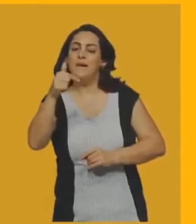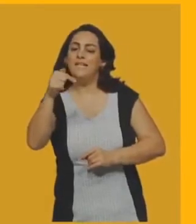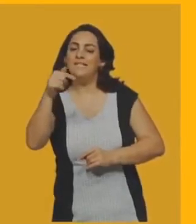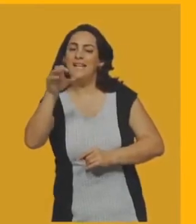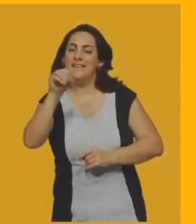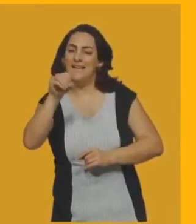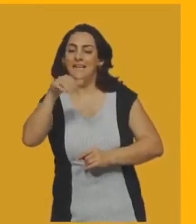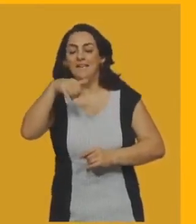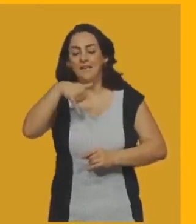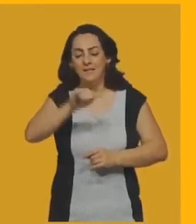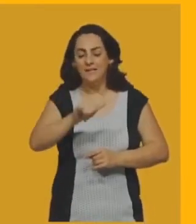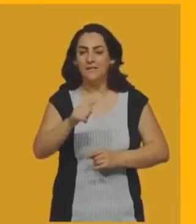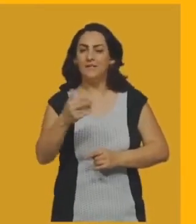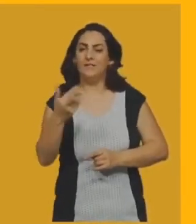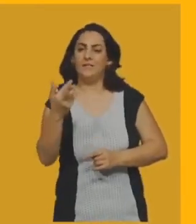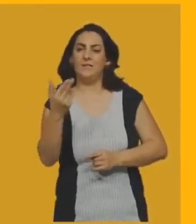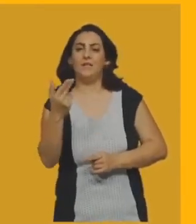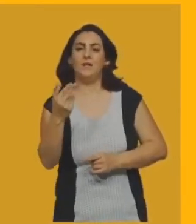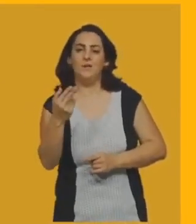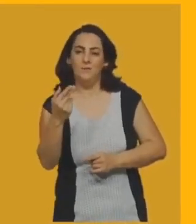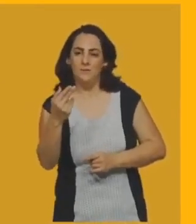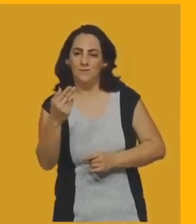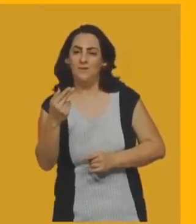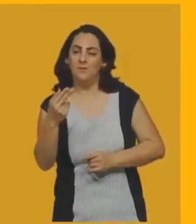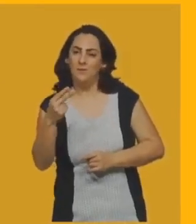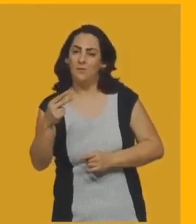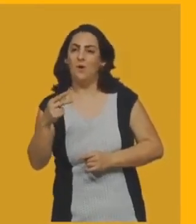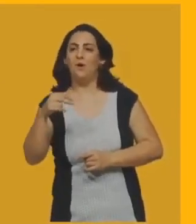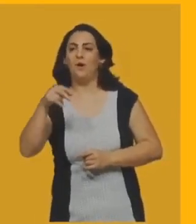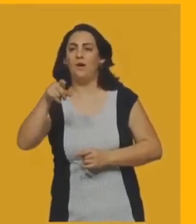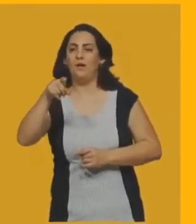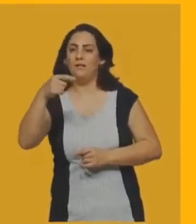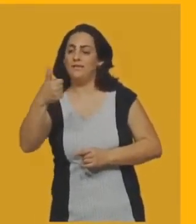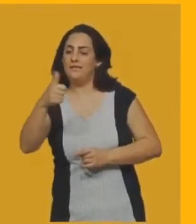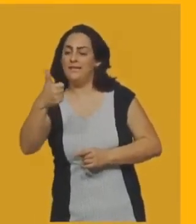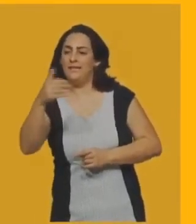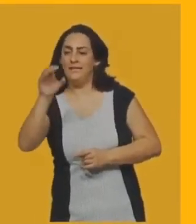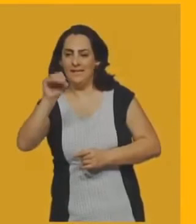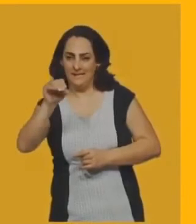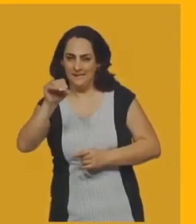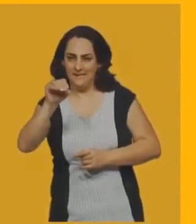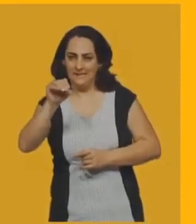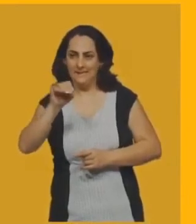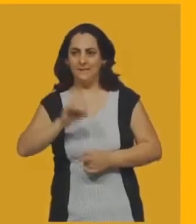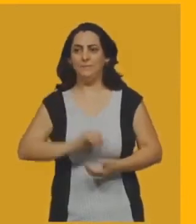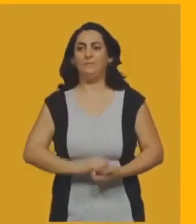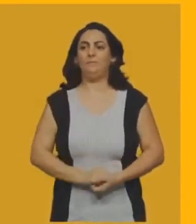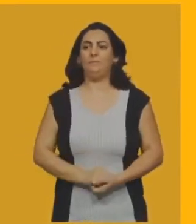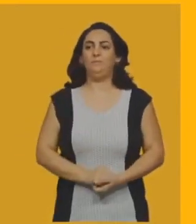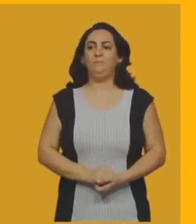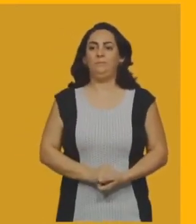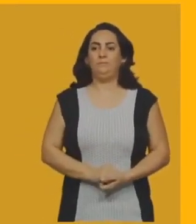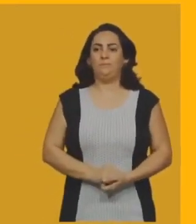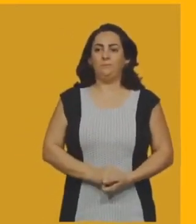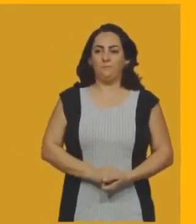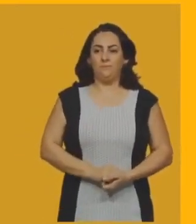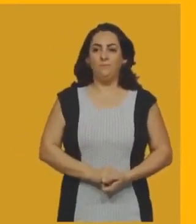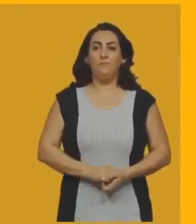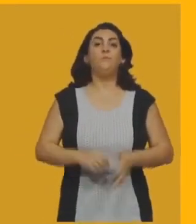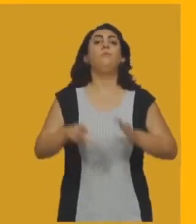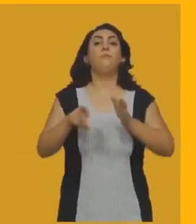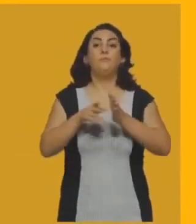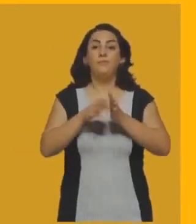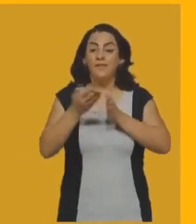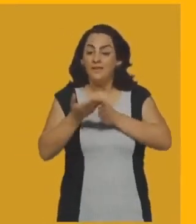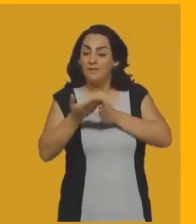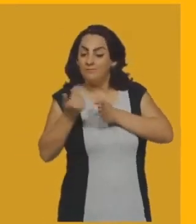quanto que vale o y. Eu passo 70 para cá, então, y vai ser igual a 180 menos 70,